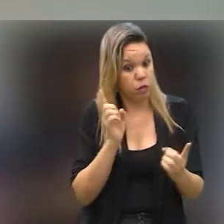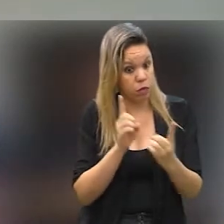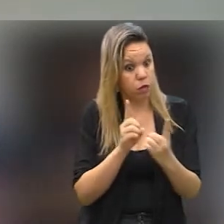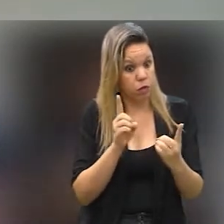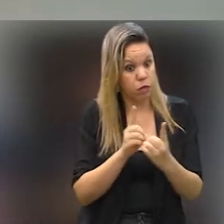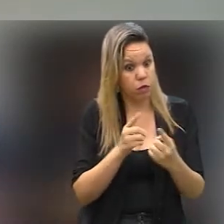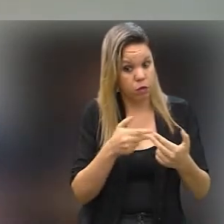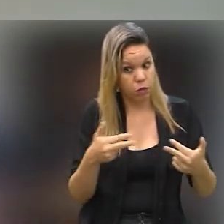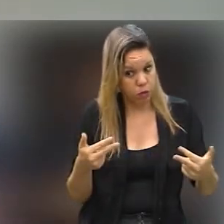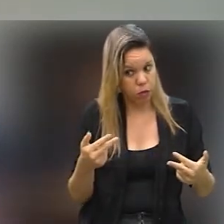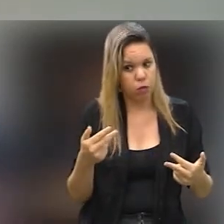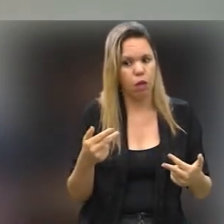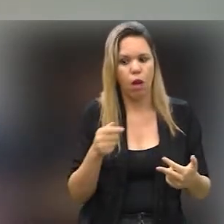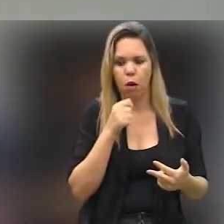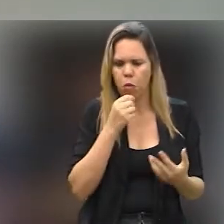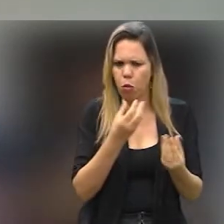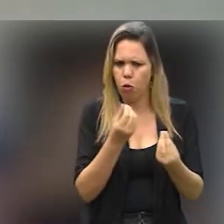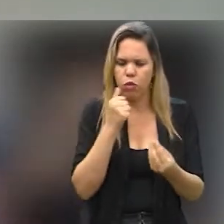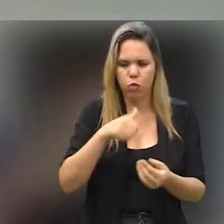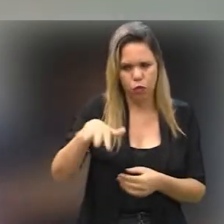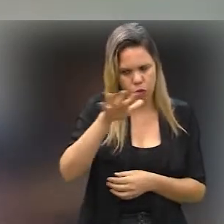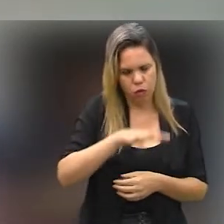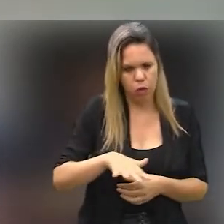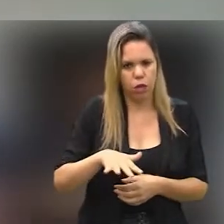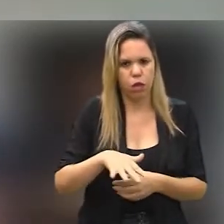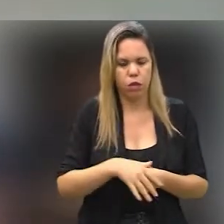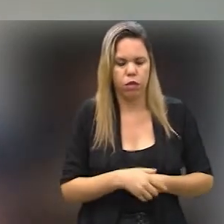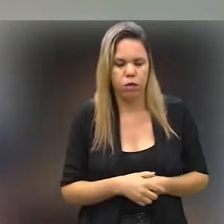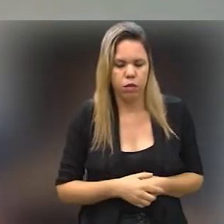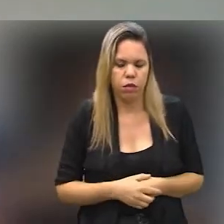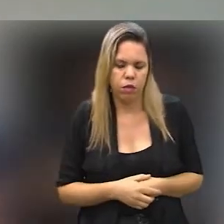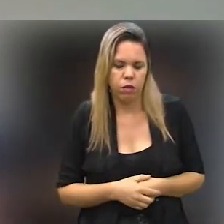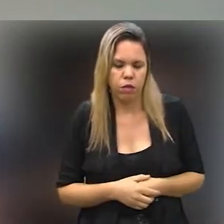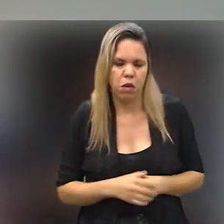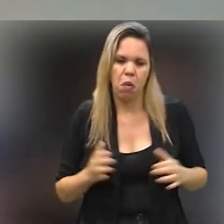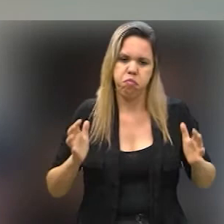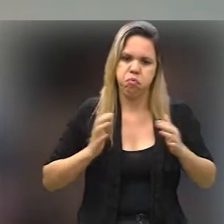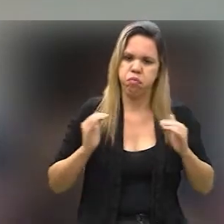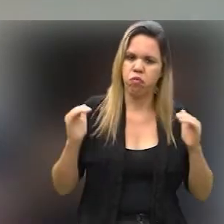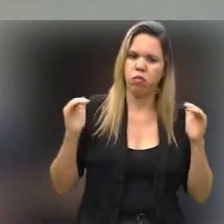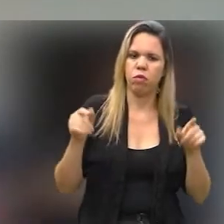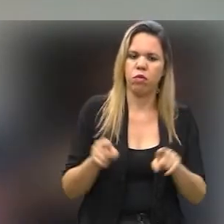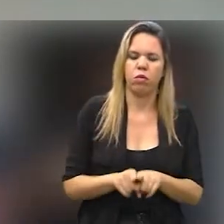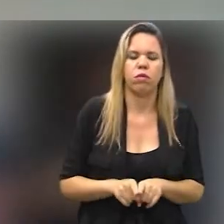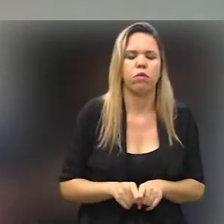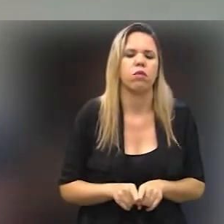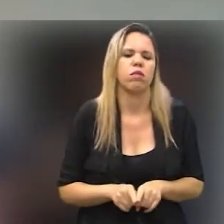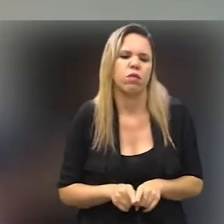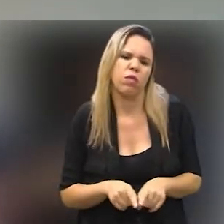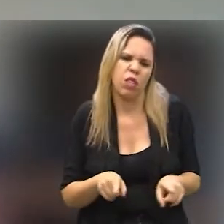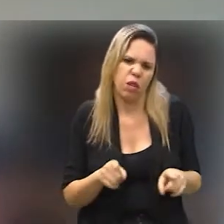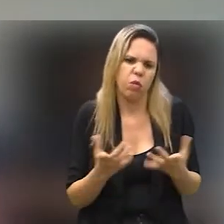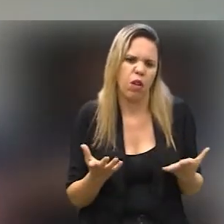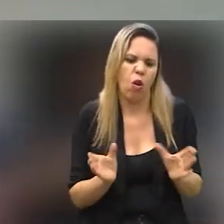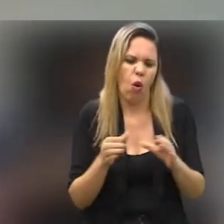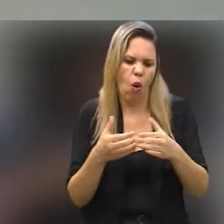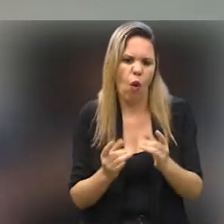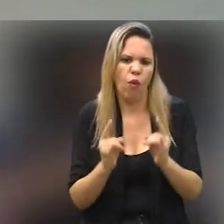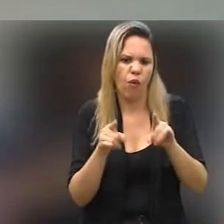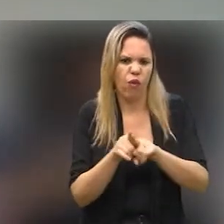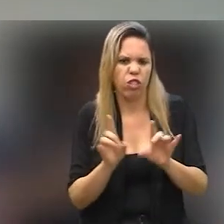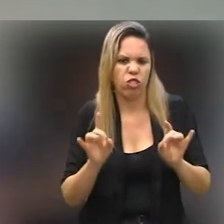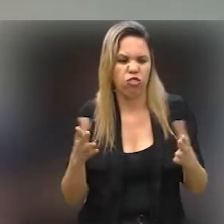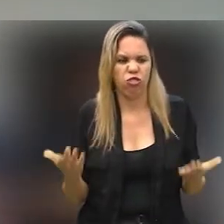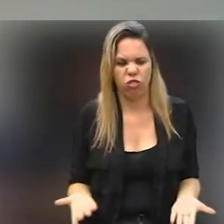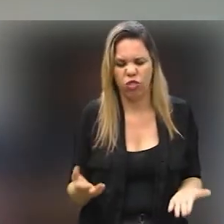Tutelar eu atendia e atendi muitas mulheres de classe alta, vamos dizer, abastadas e